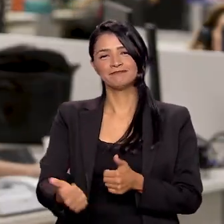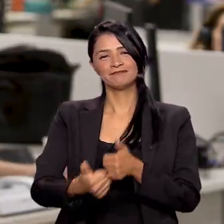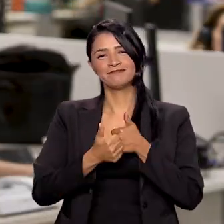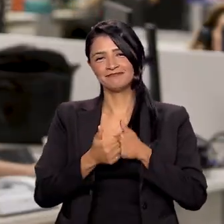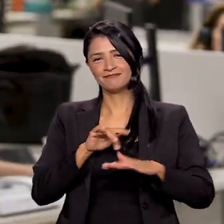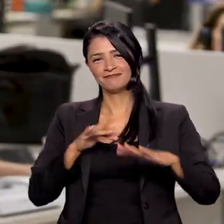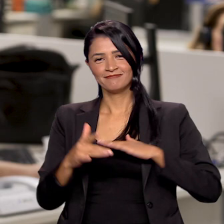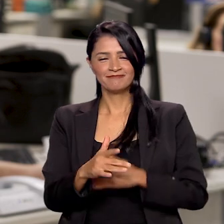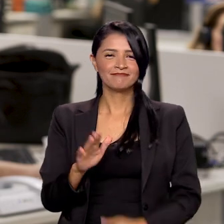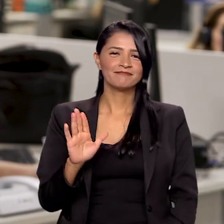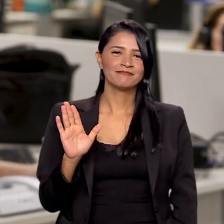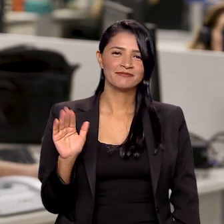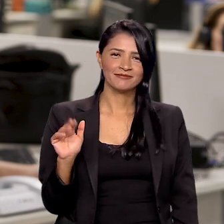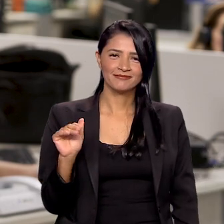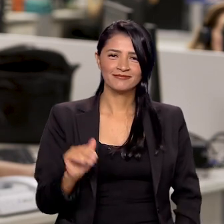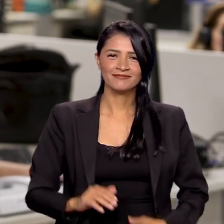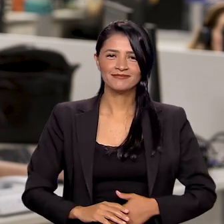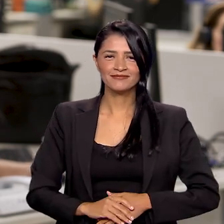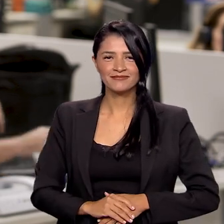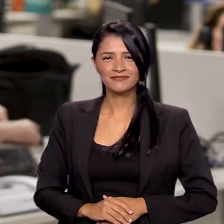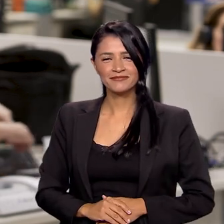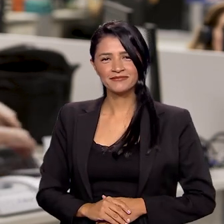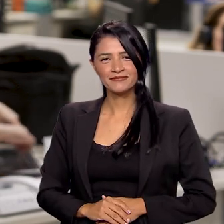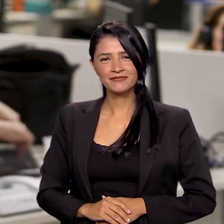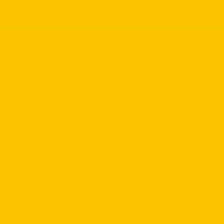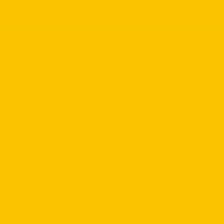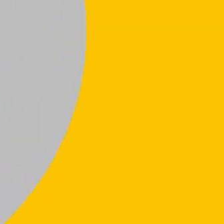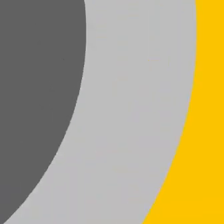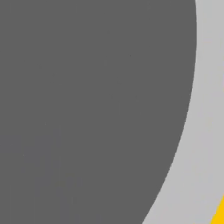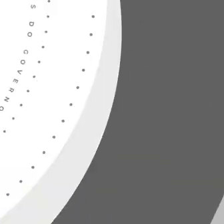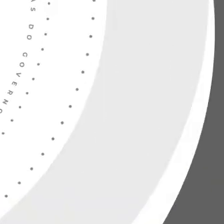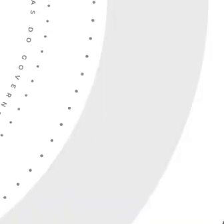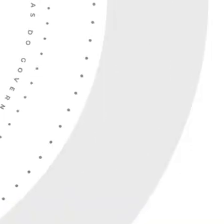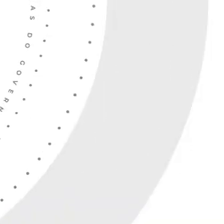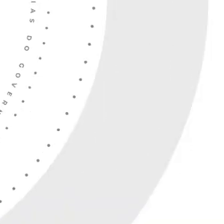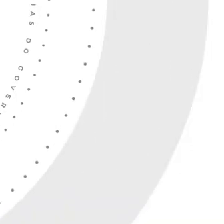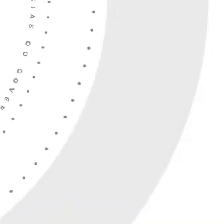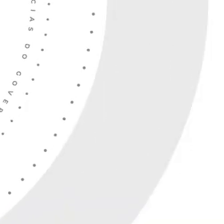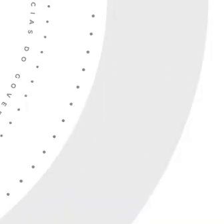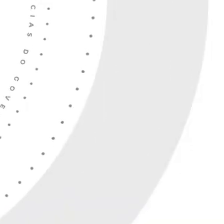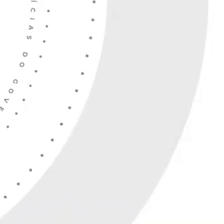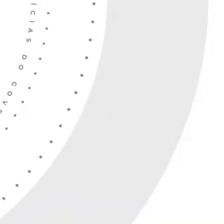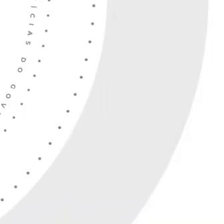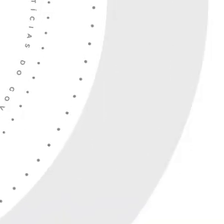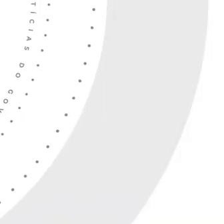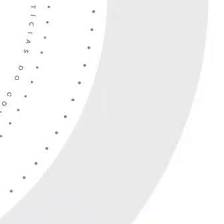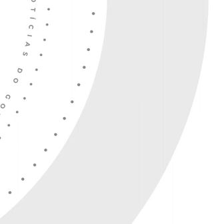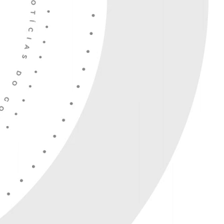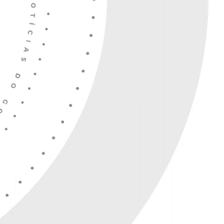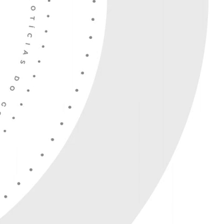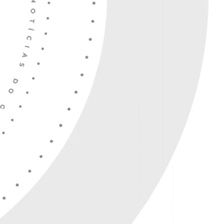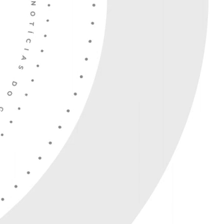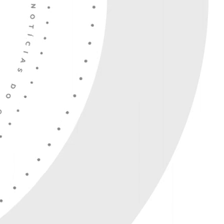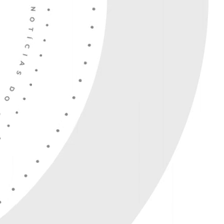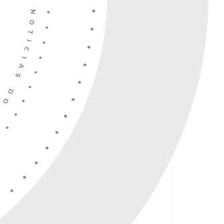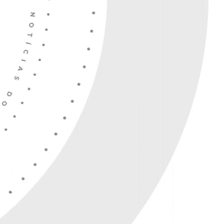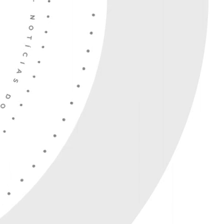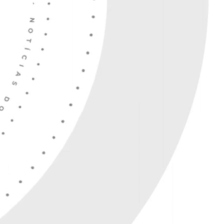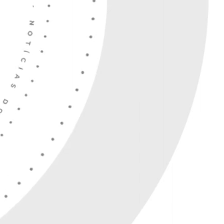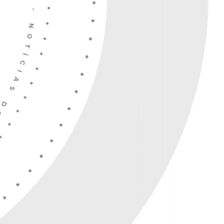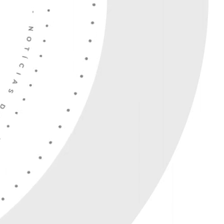fica por aqui. Sigam com a gente nas redes sociais. E aí E aí E aí